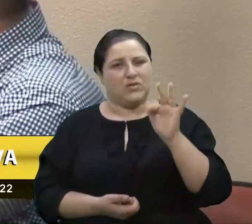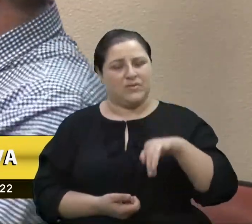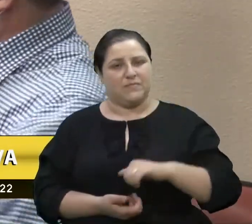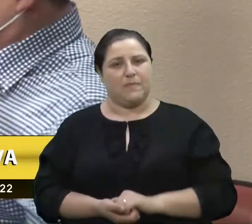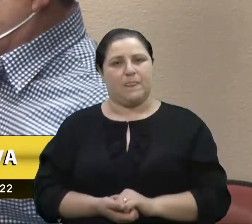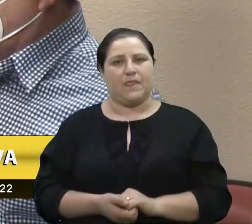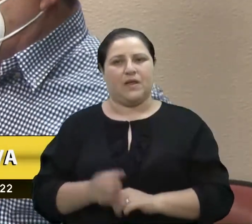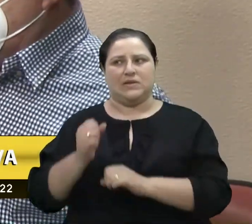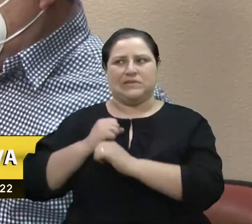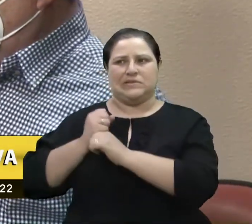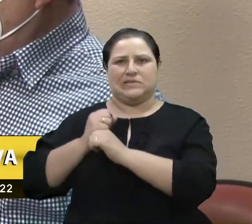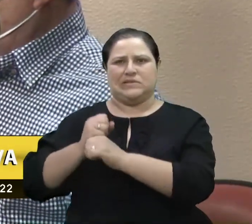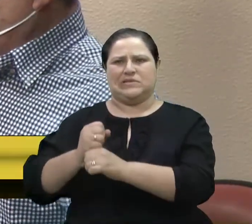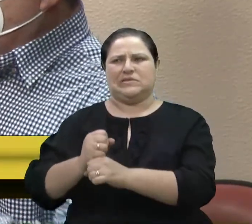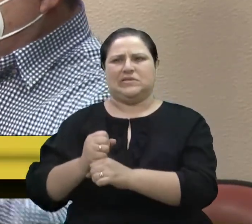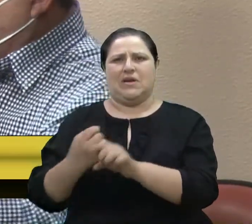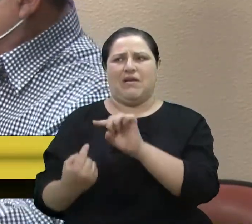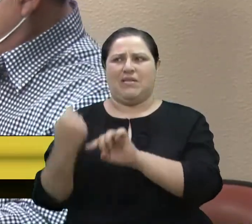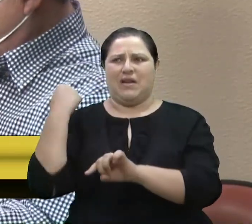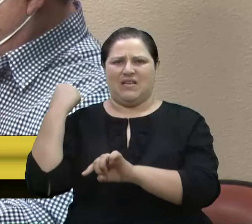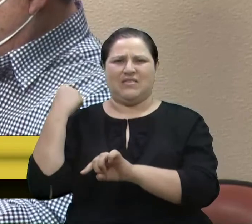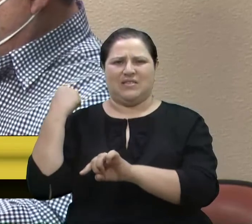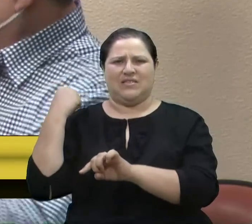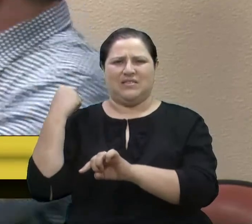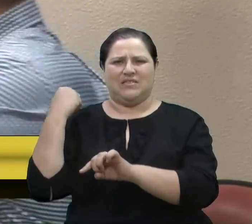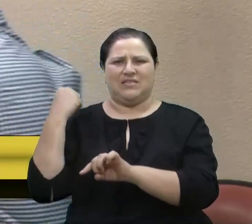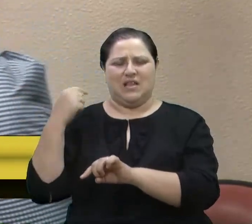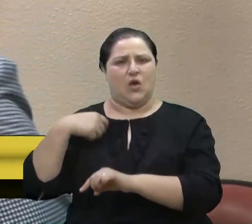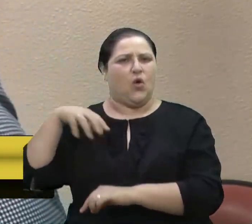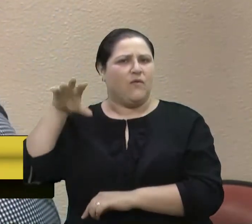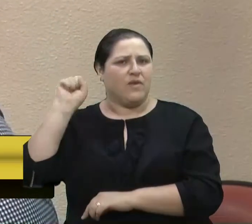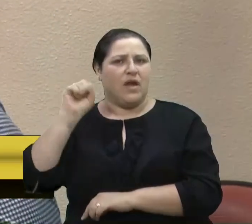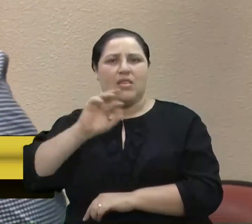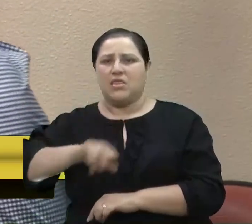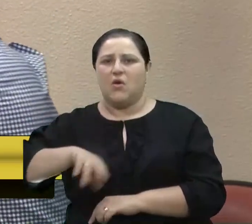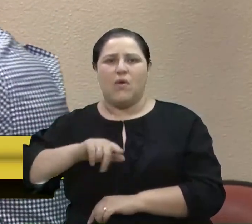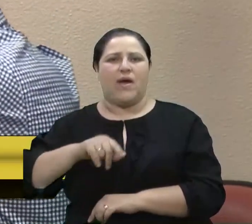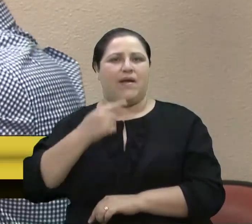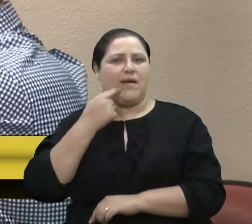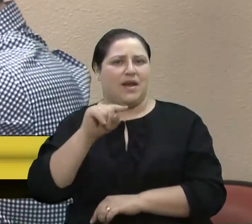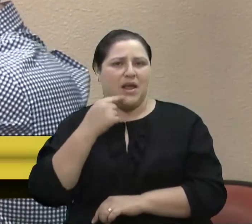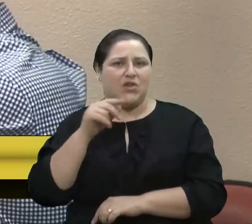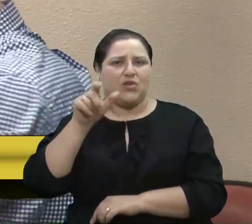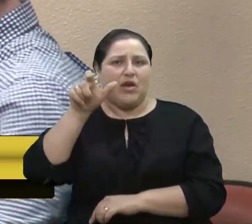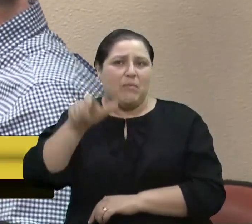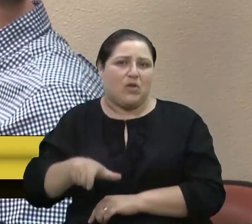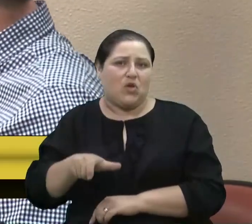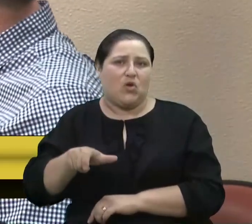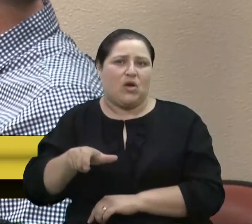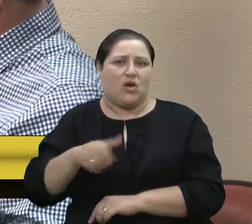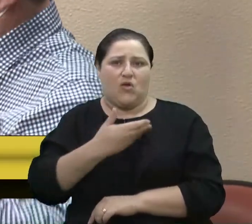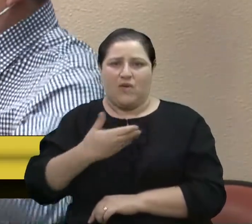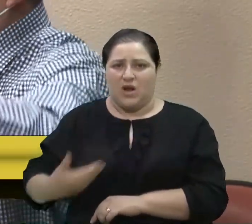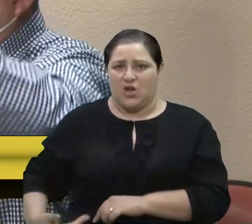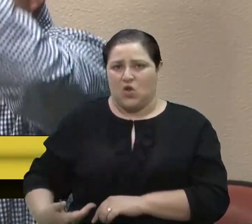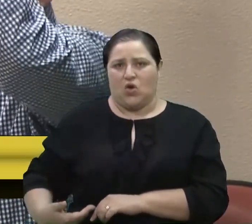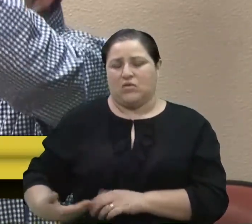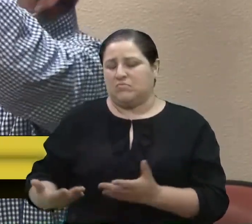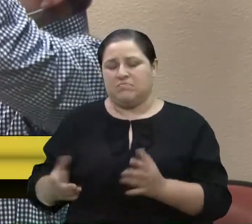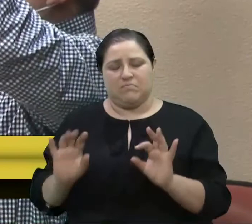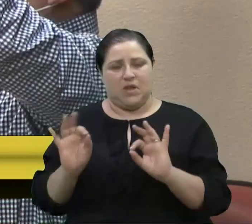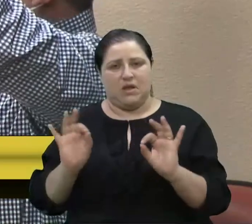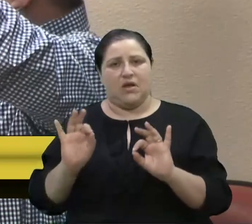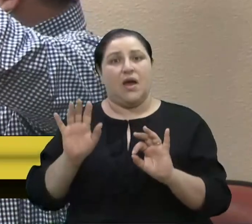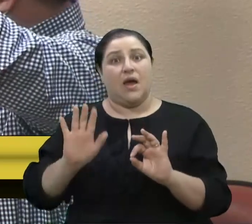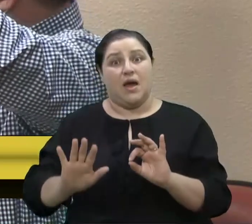muitos anos atrás, eu via, e não é uma crítica por ser governador A ou B, mas muitos